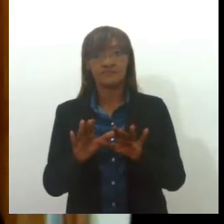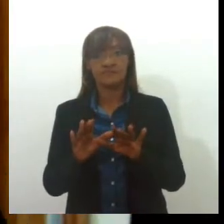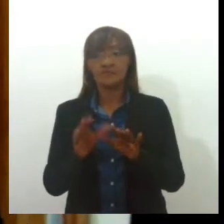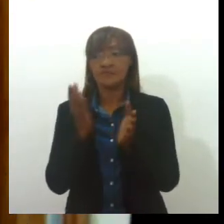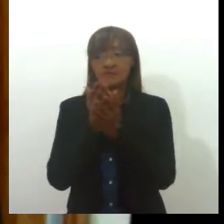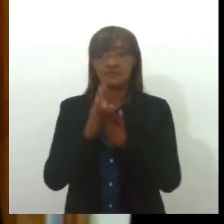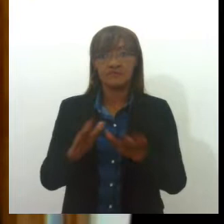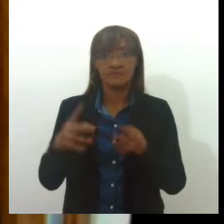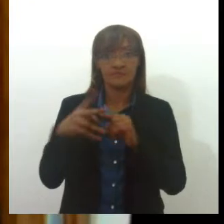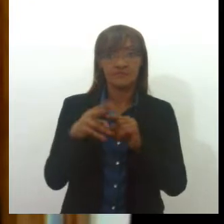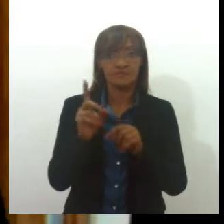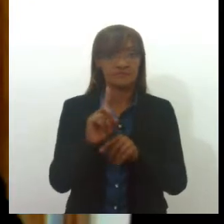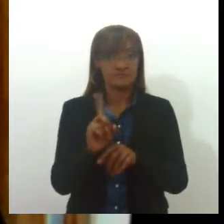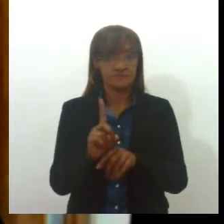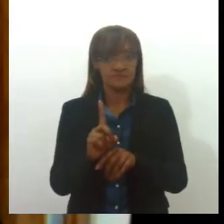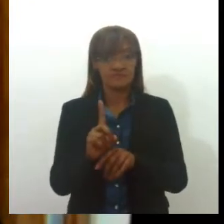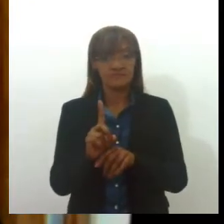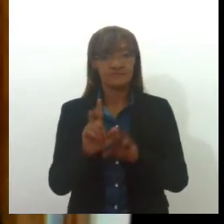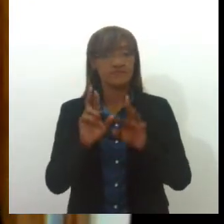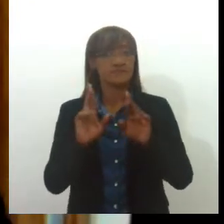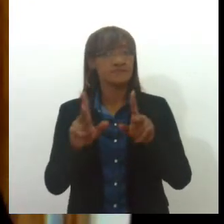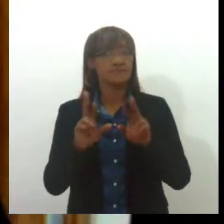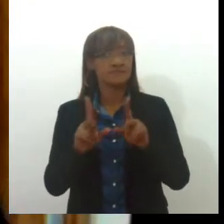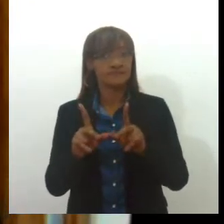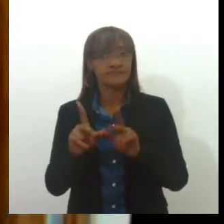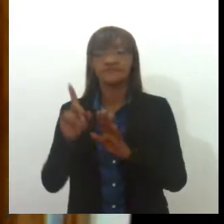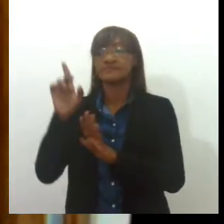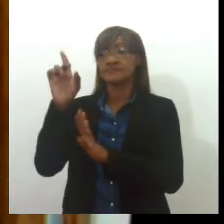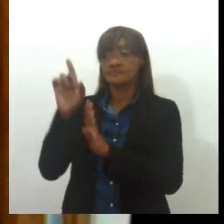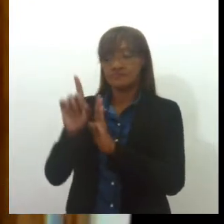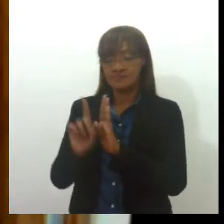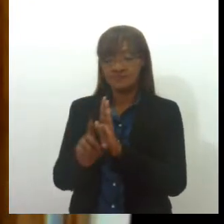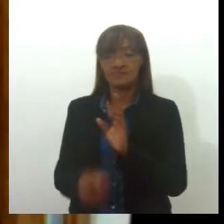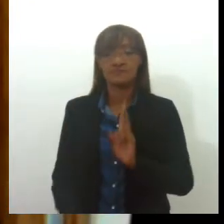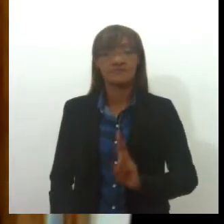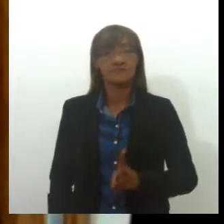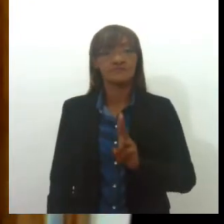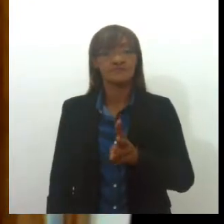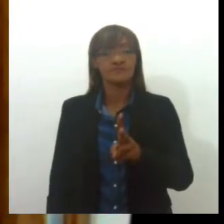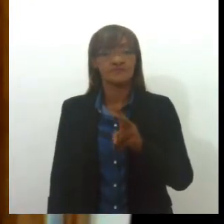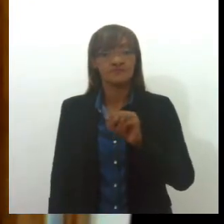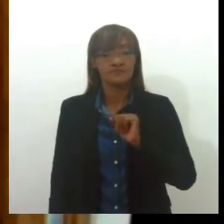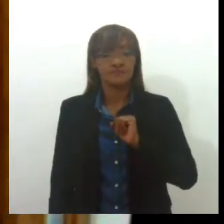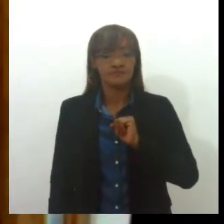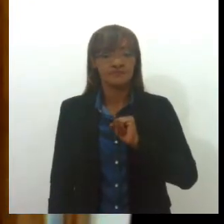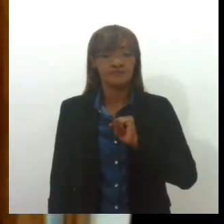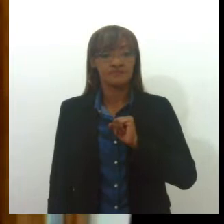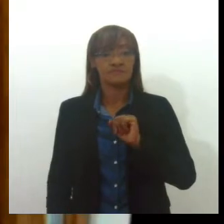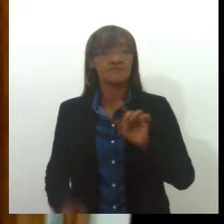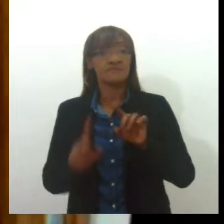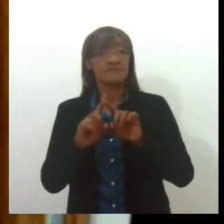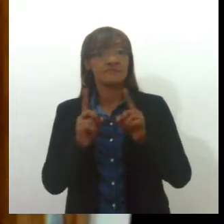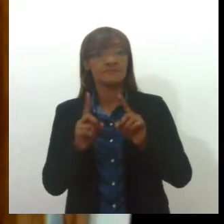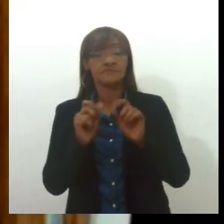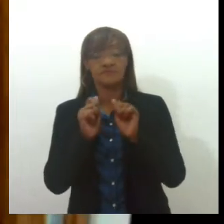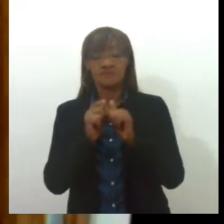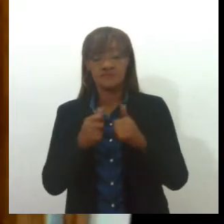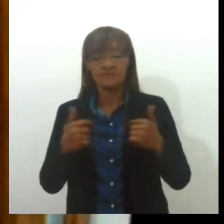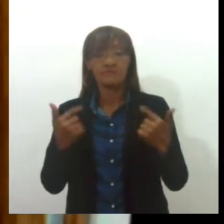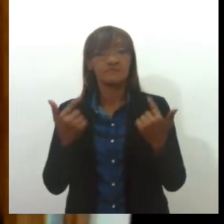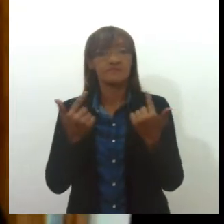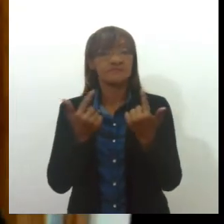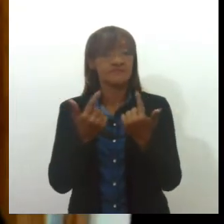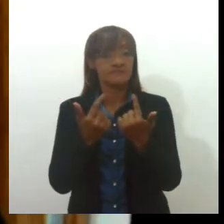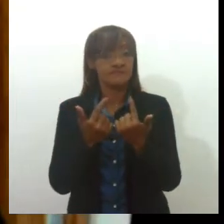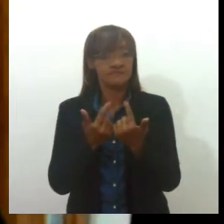público não pago. Esse direito de corte, ele continua existindo. O que a Assembleia Legislativa de Sergipe procurou fazer foi